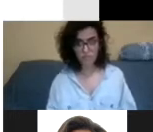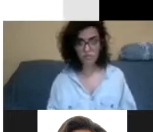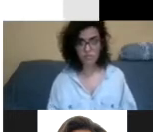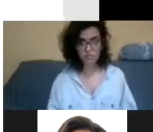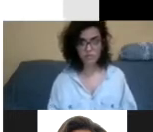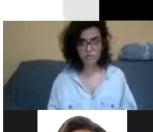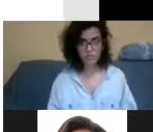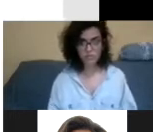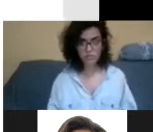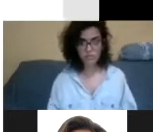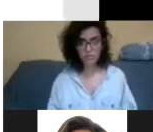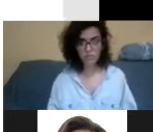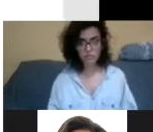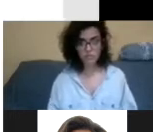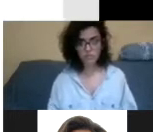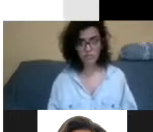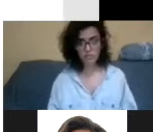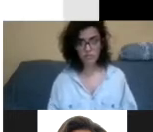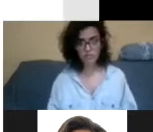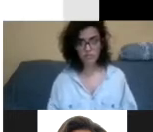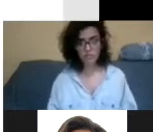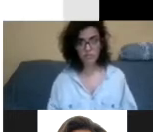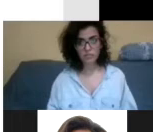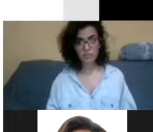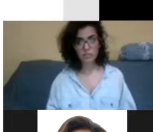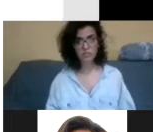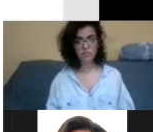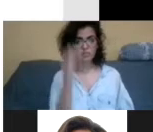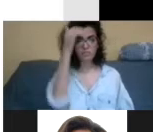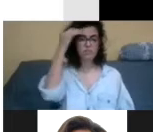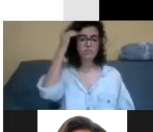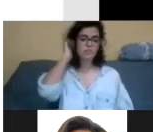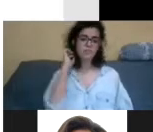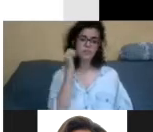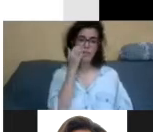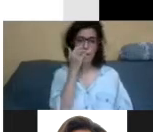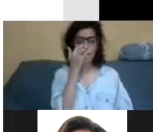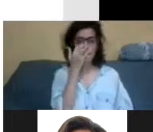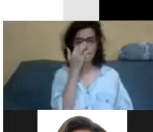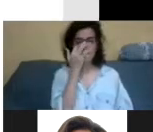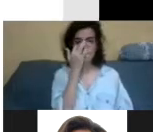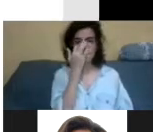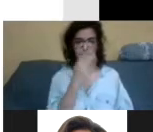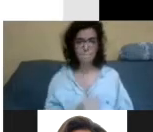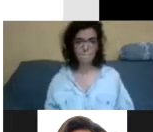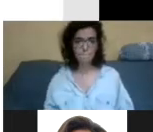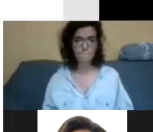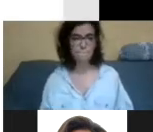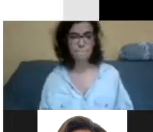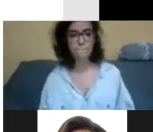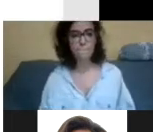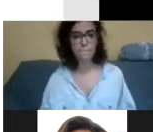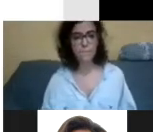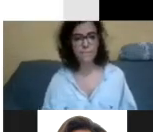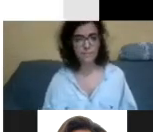pode ser uma outra, né? Cultura que você exija palavras diferentes e imagens diferentes, né?